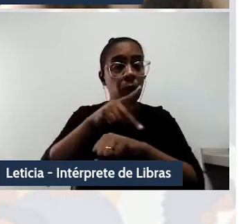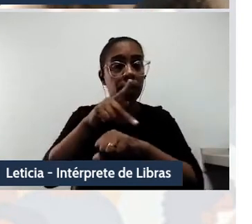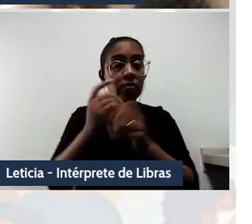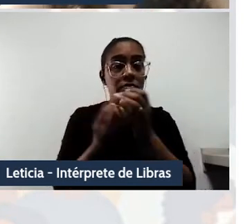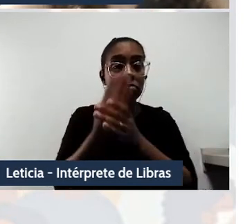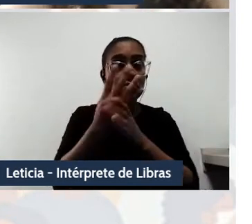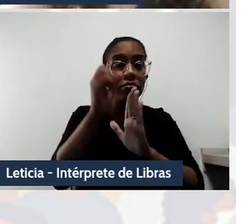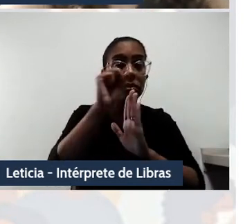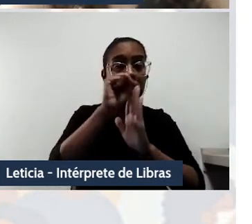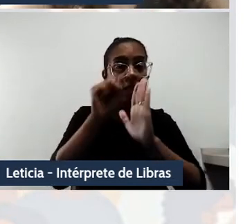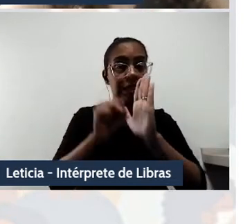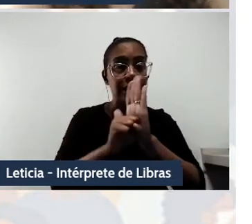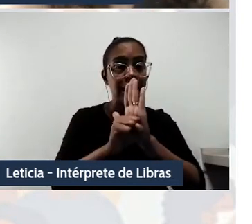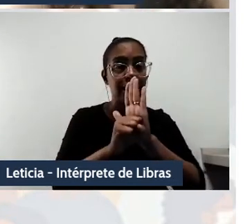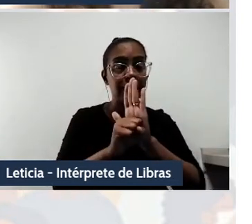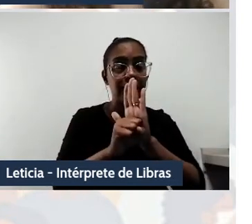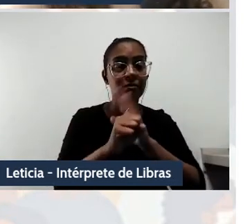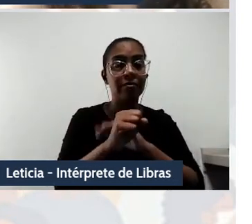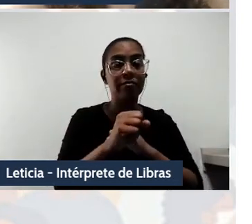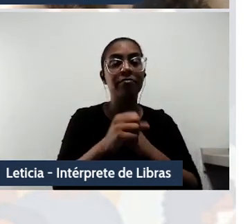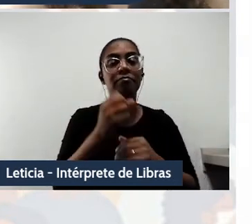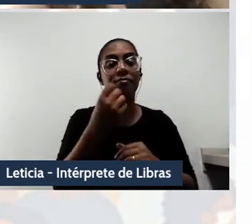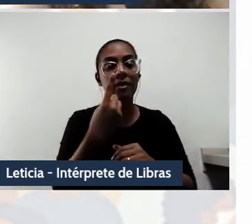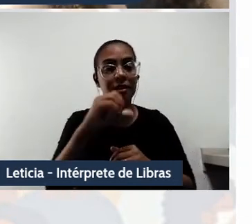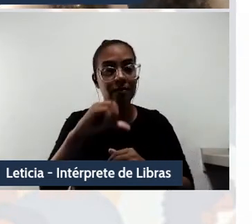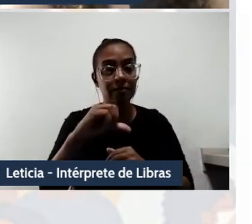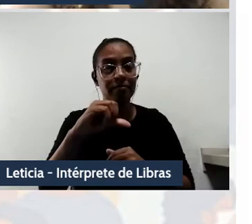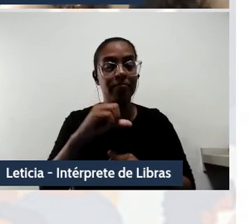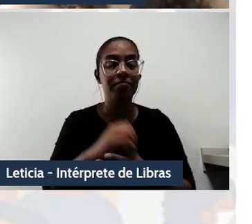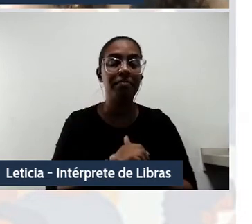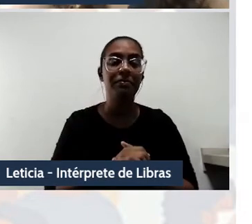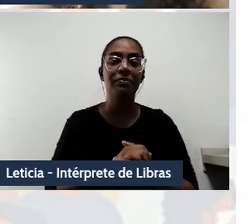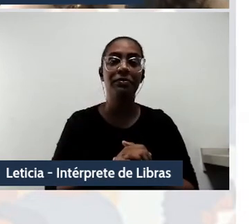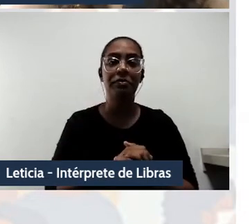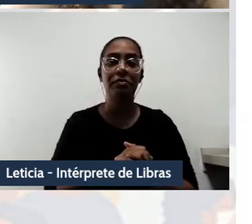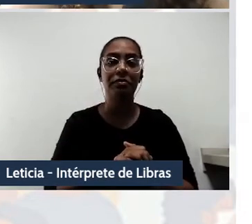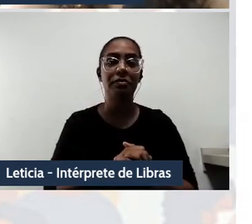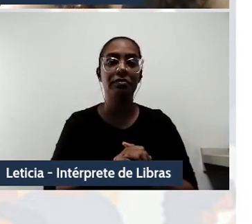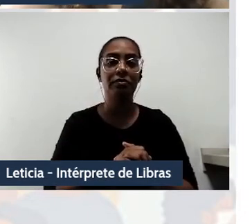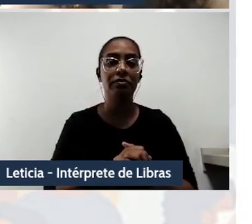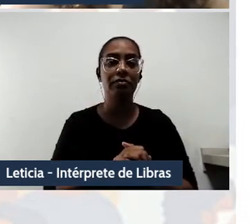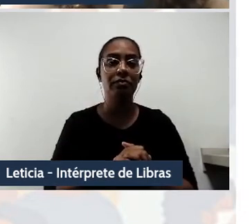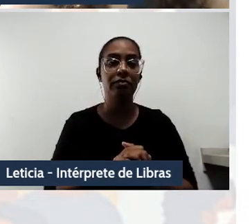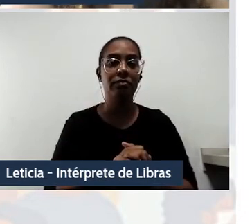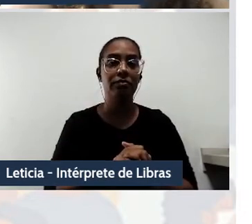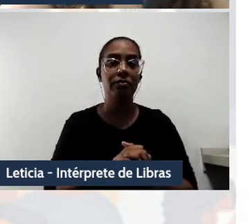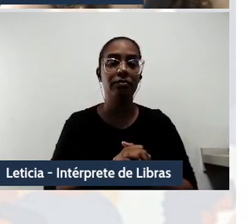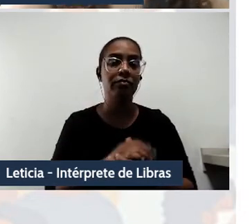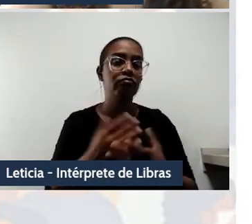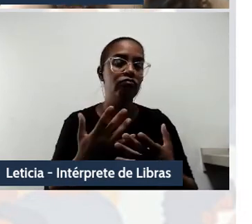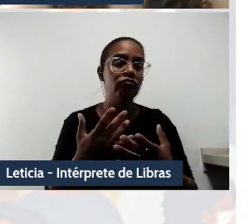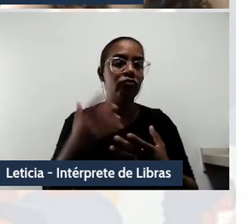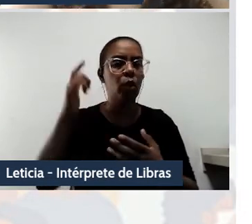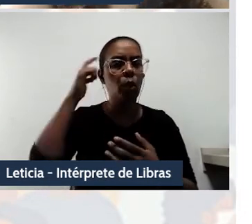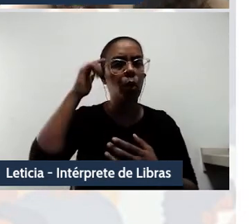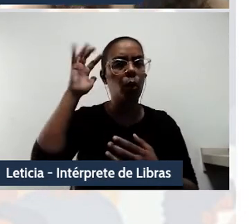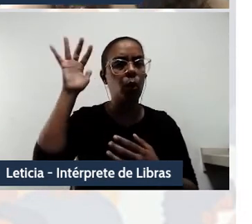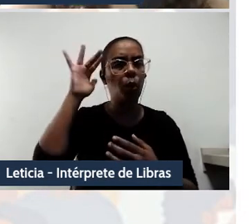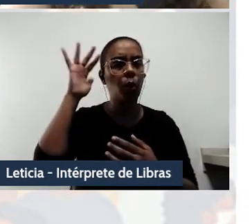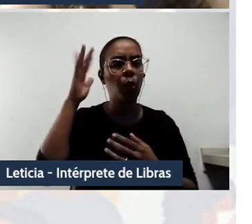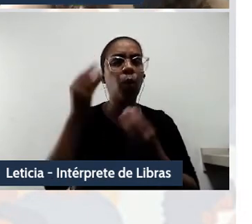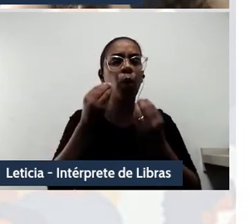Cito Almeida aqui. Se por um lado o estado-nação permitia conceber uma ideia de comunidade